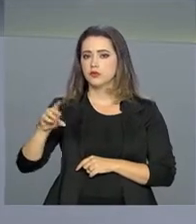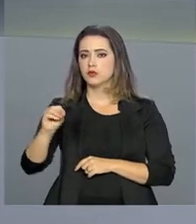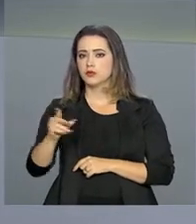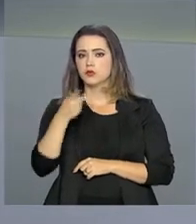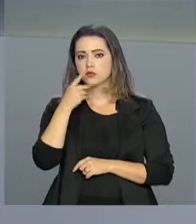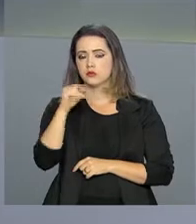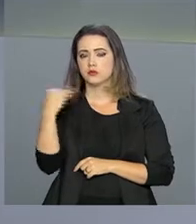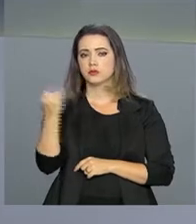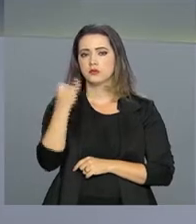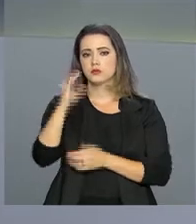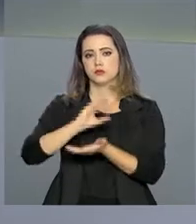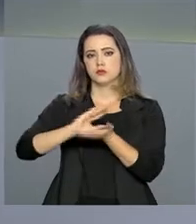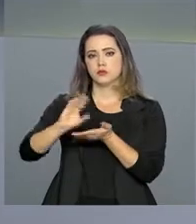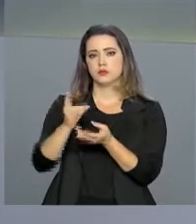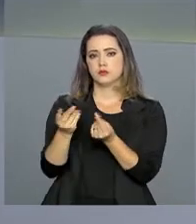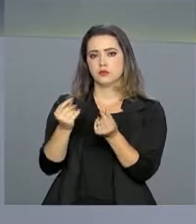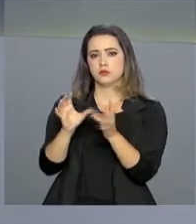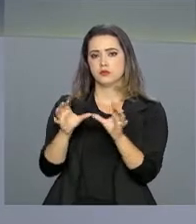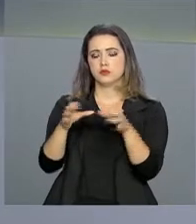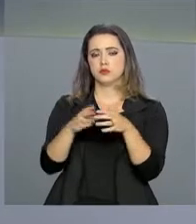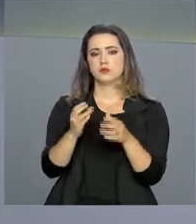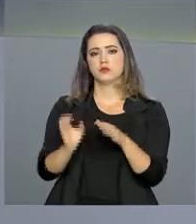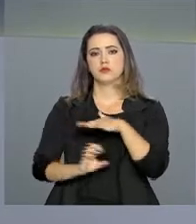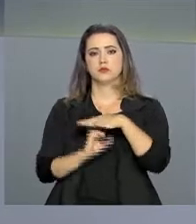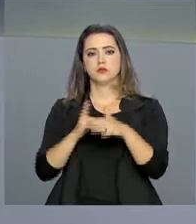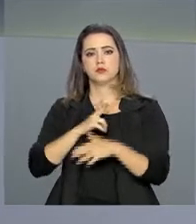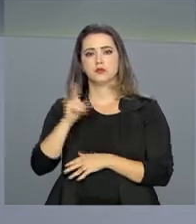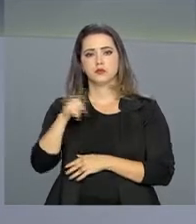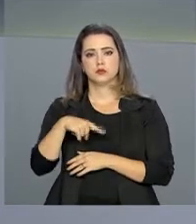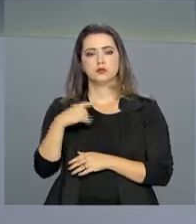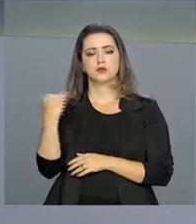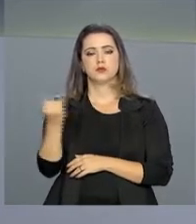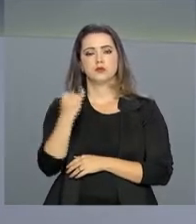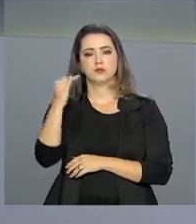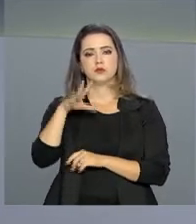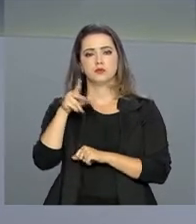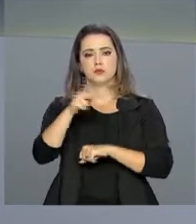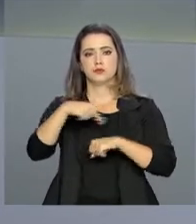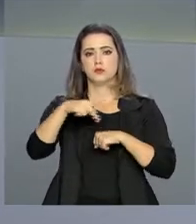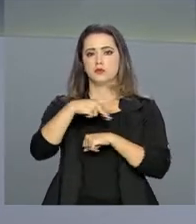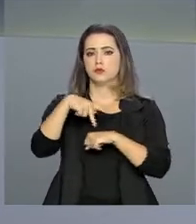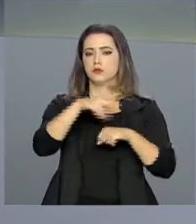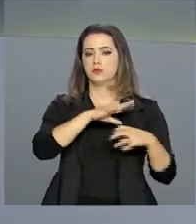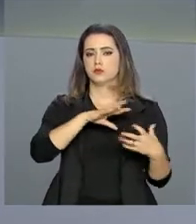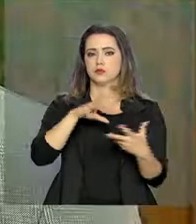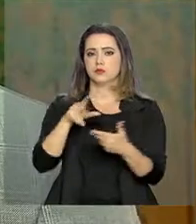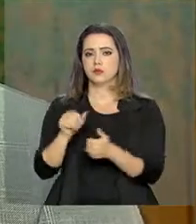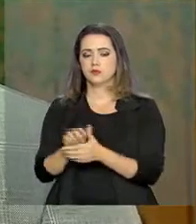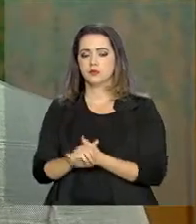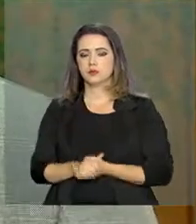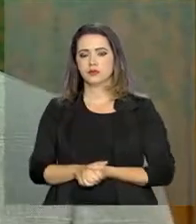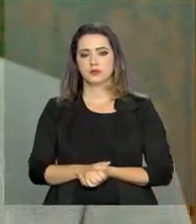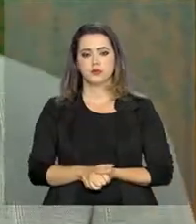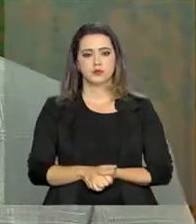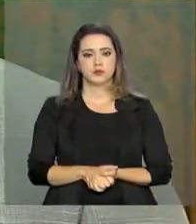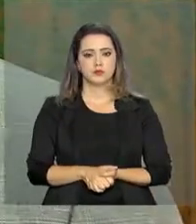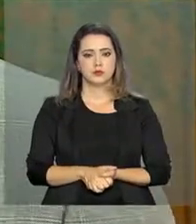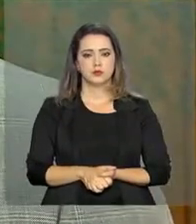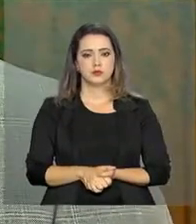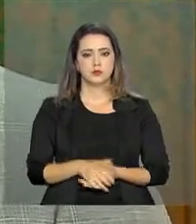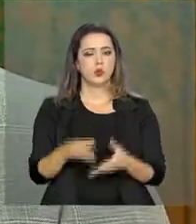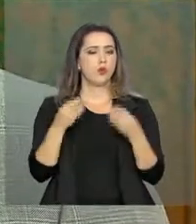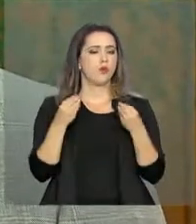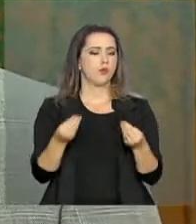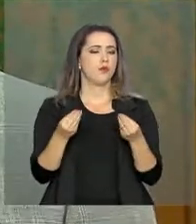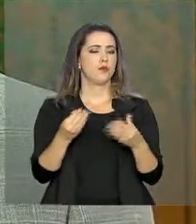destacou que os investimentos com dinheiro do setor privado são tendência em todos os países do mundo. Não tem como